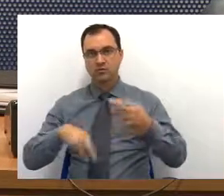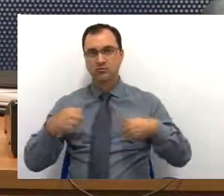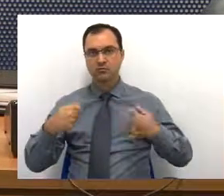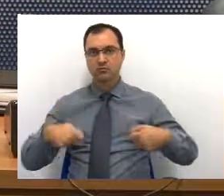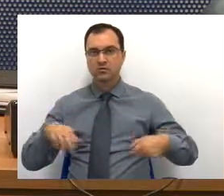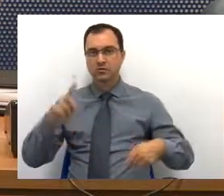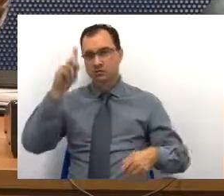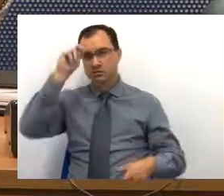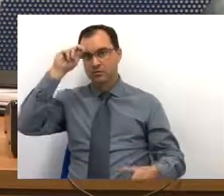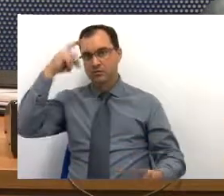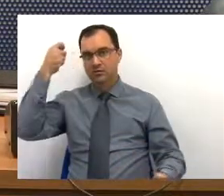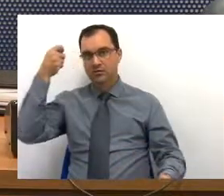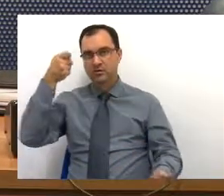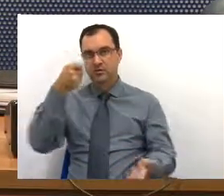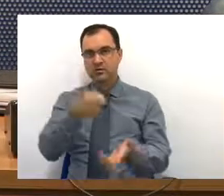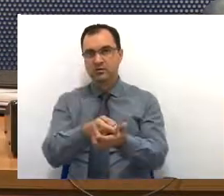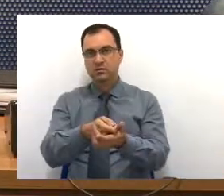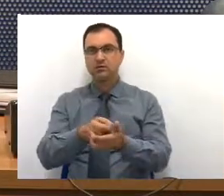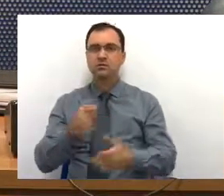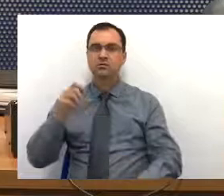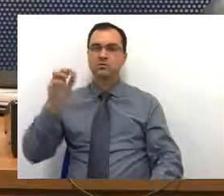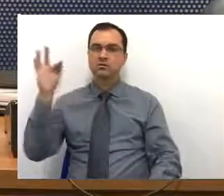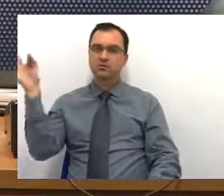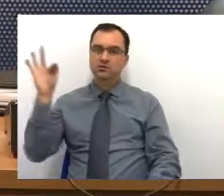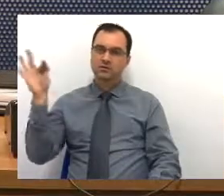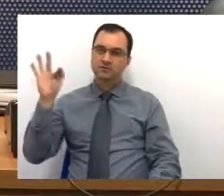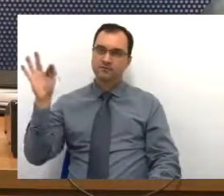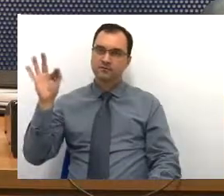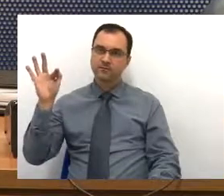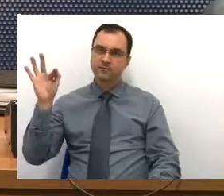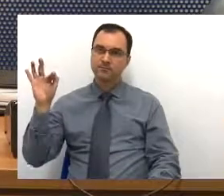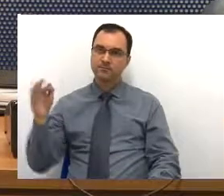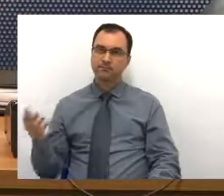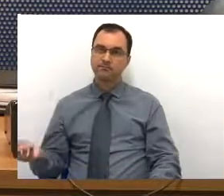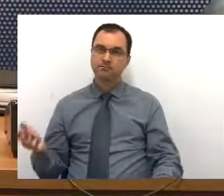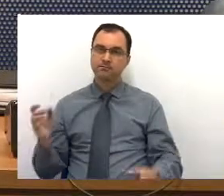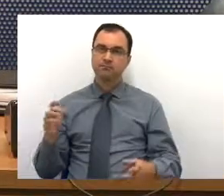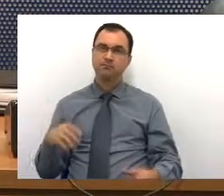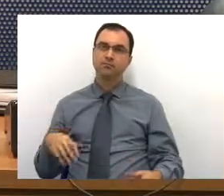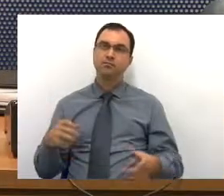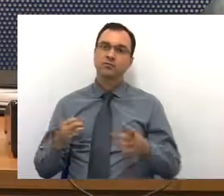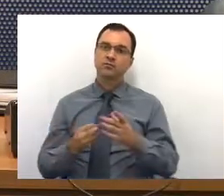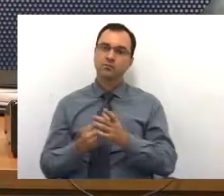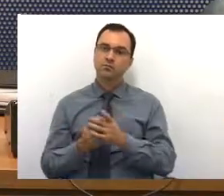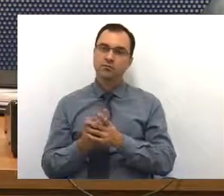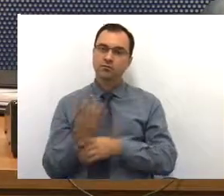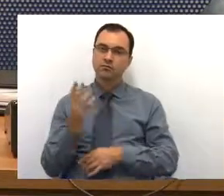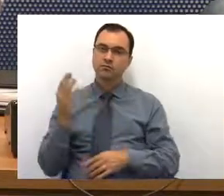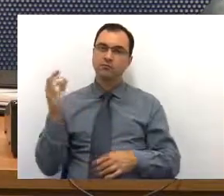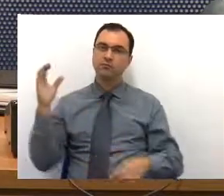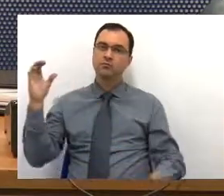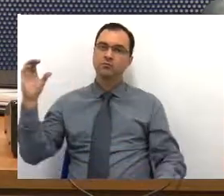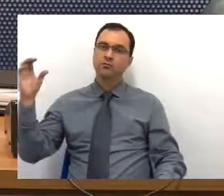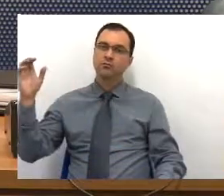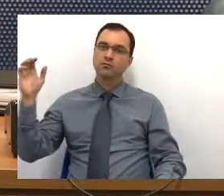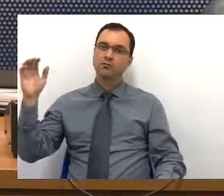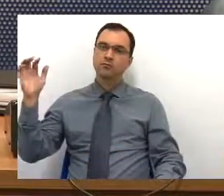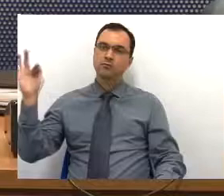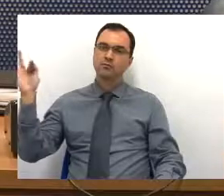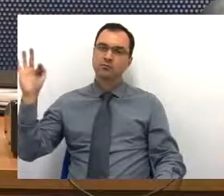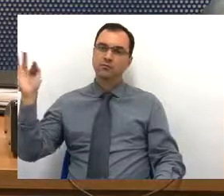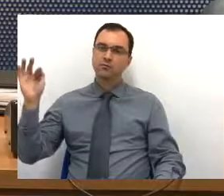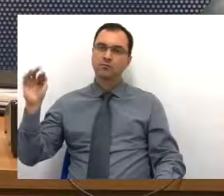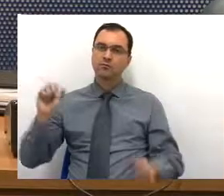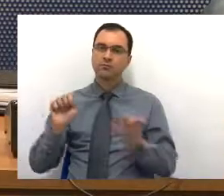decisão da faculdade. abriam campos em Guarulhos. Então, eu fui lá na Vila Mariana,